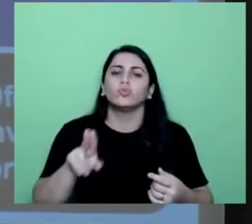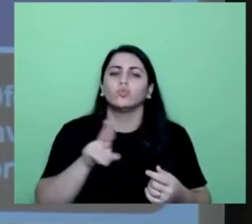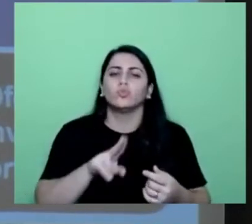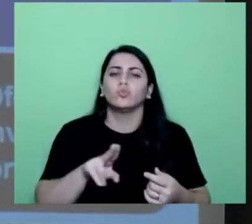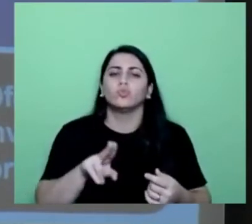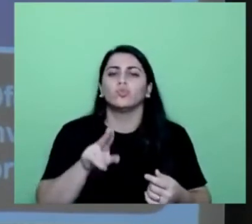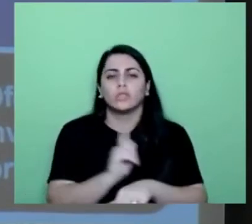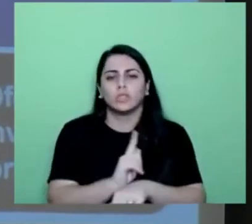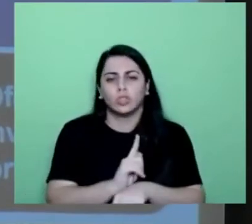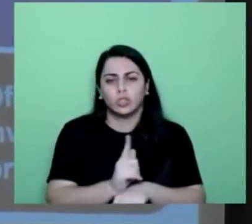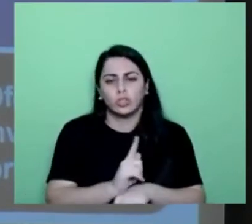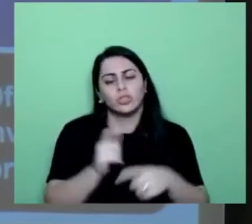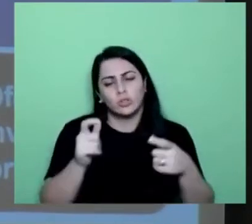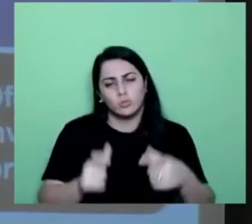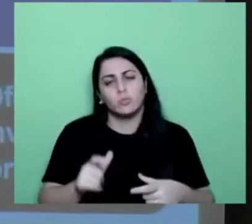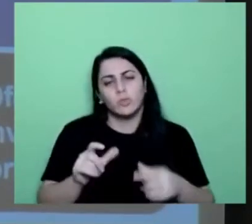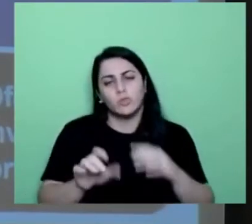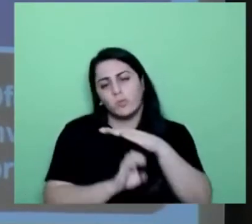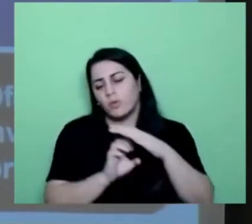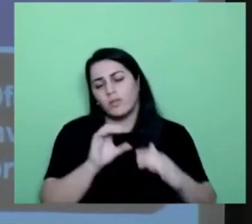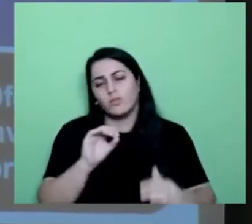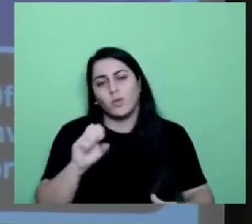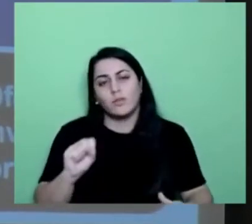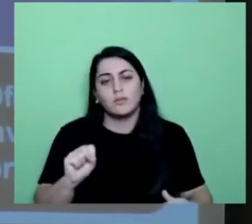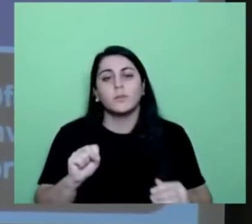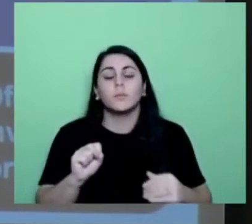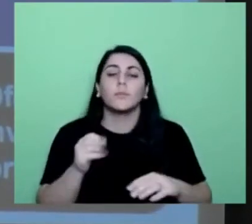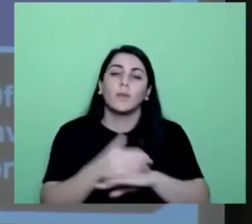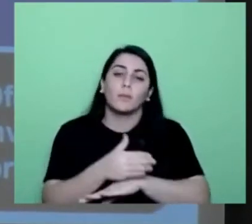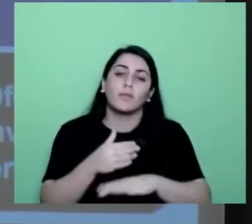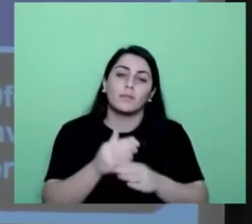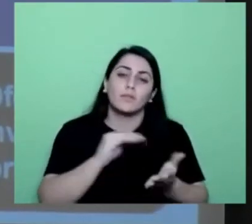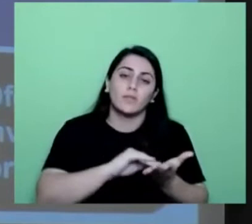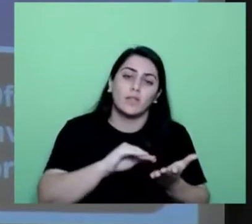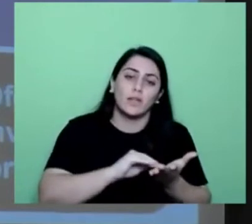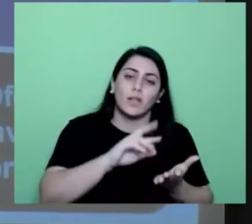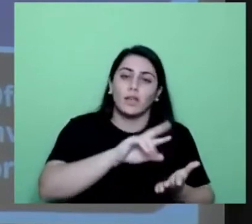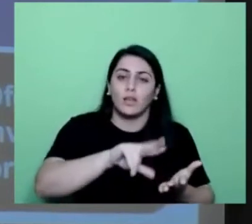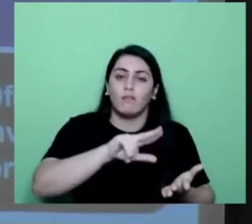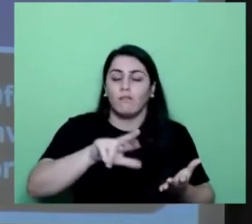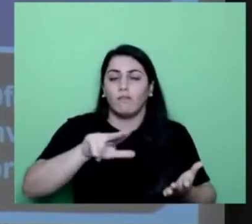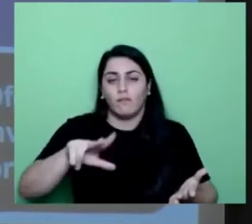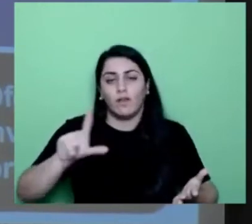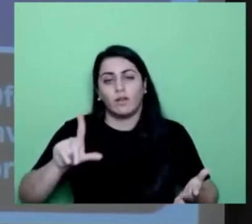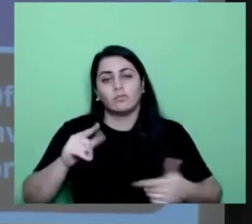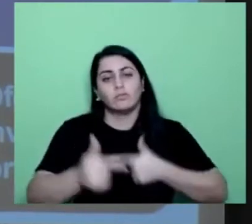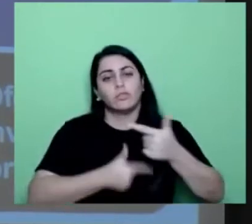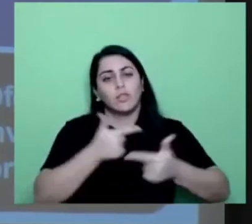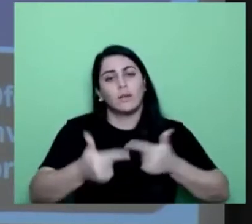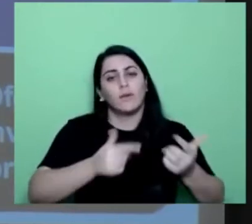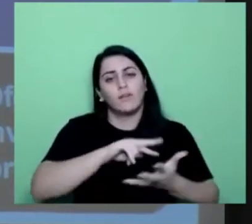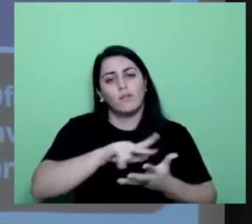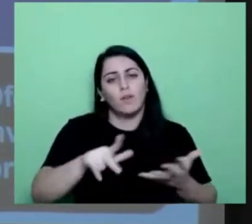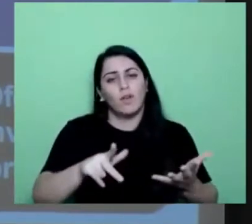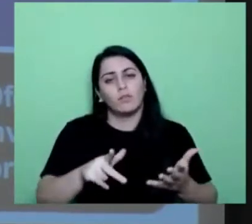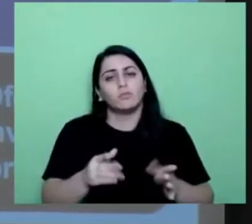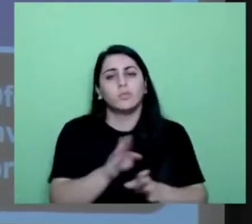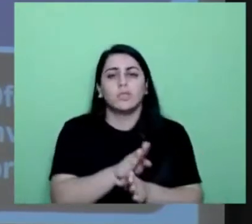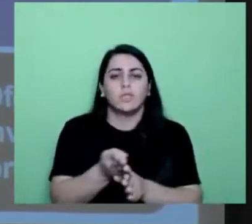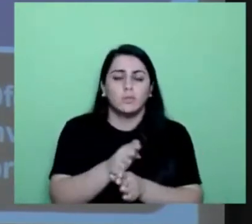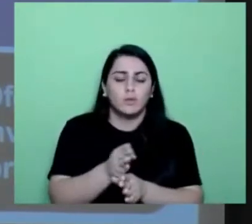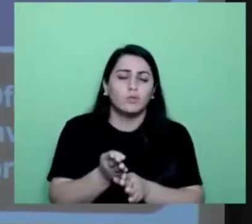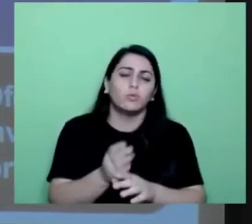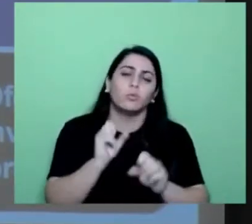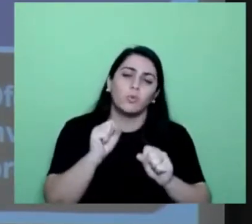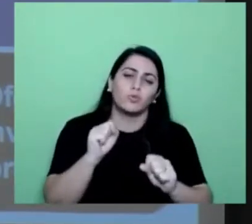gestão institucional. Participação de outras secretarias. Oferecer um serviço intersecretarial híbrido, que envolva, por exemplo,